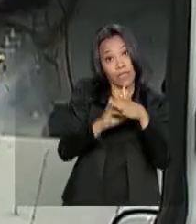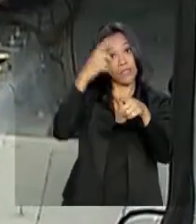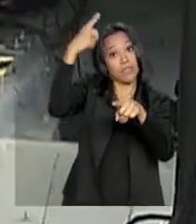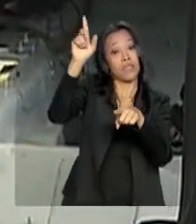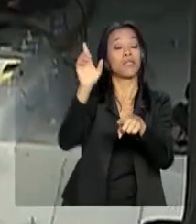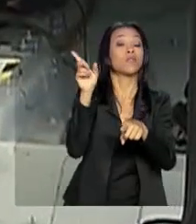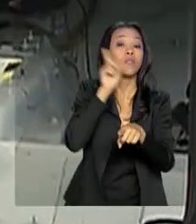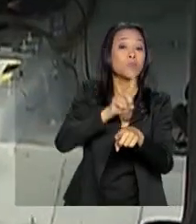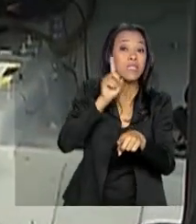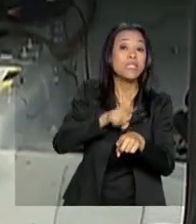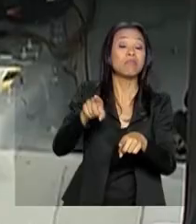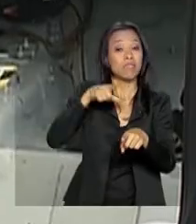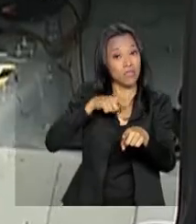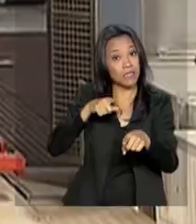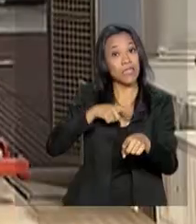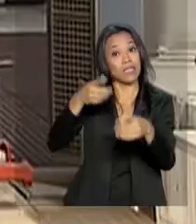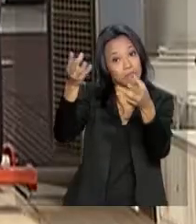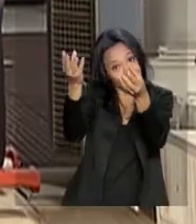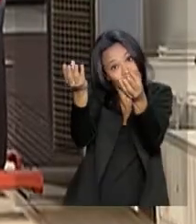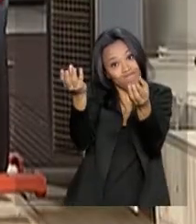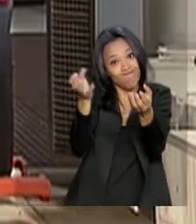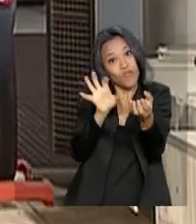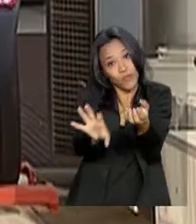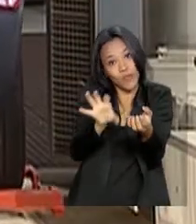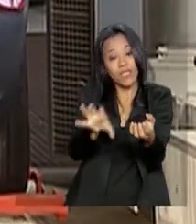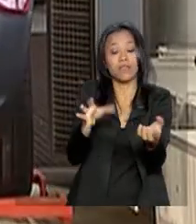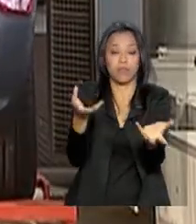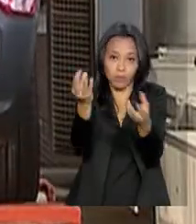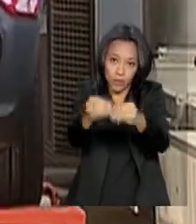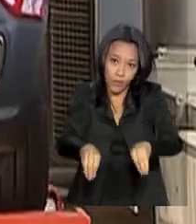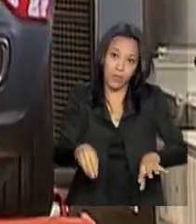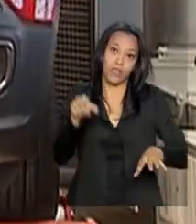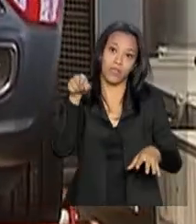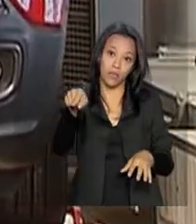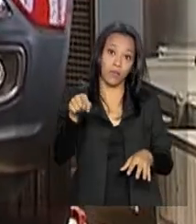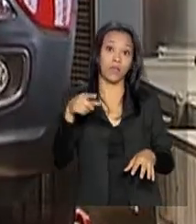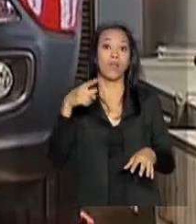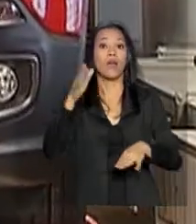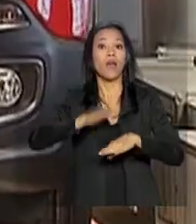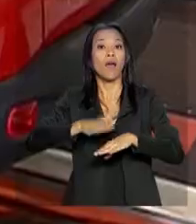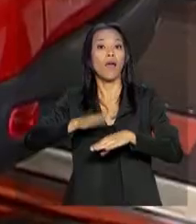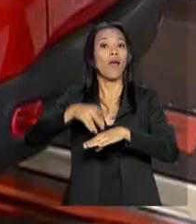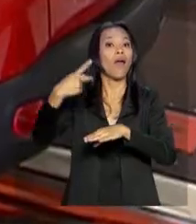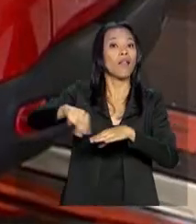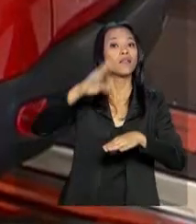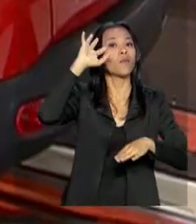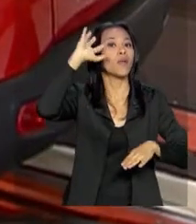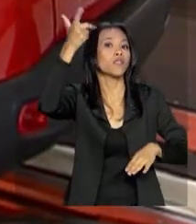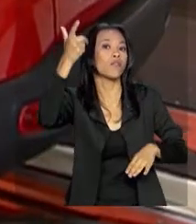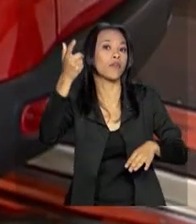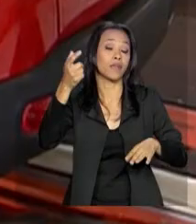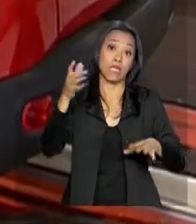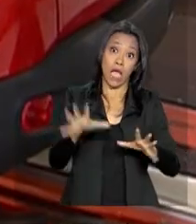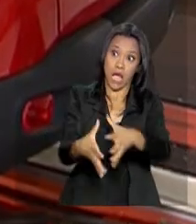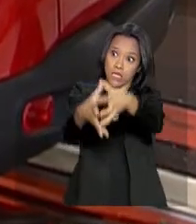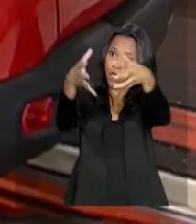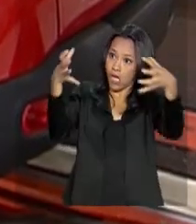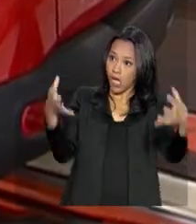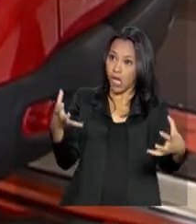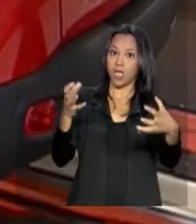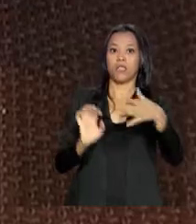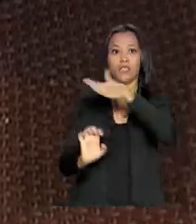por esta sobretaxação em relação às importações, estão tomando atitudes diferentes. As grandes